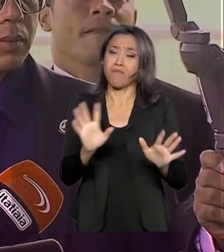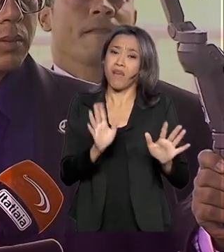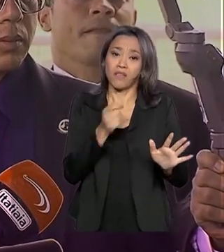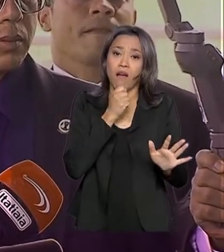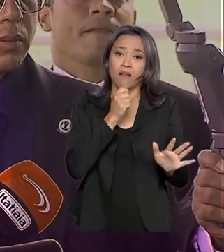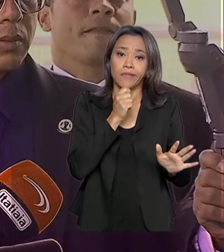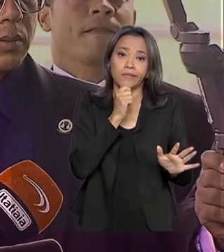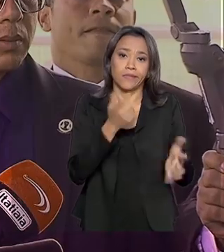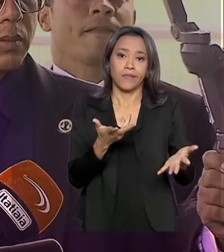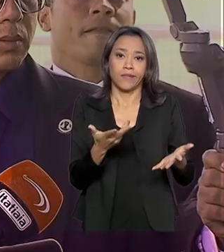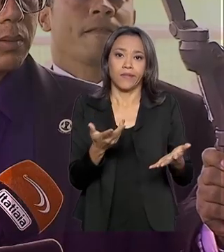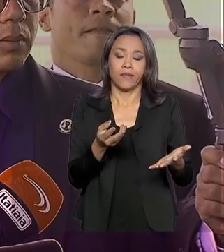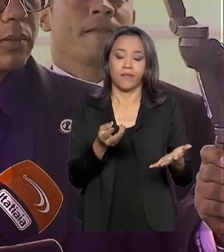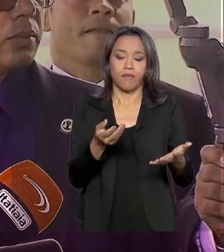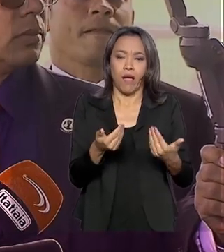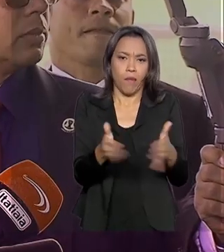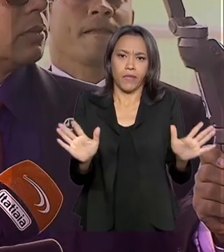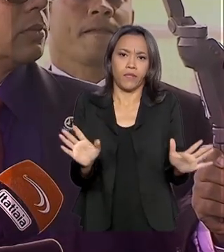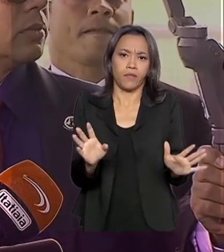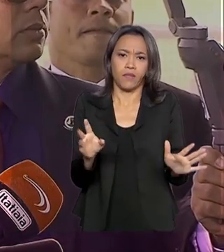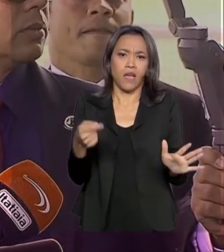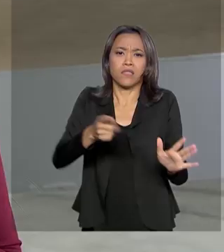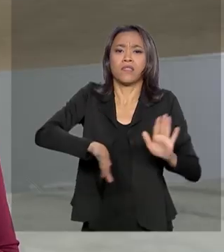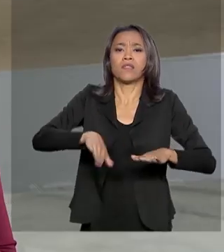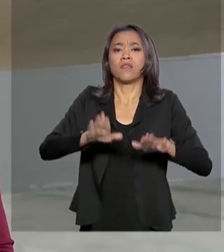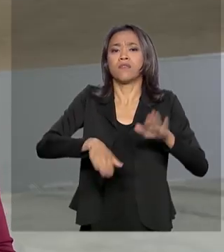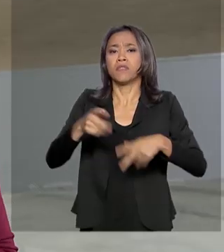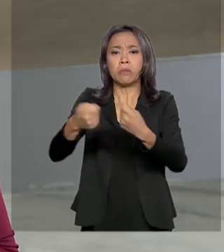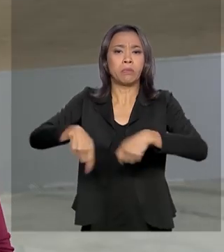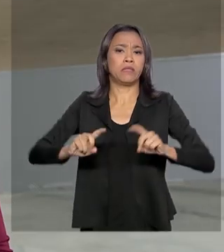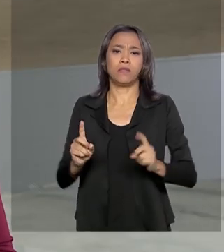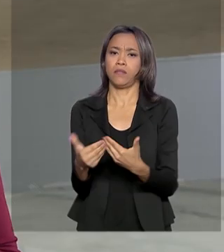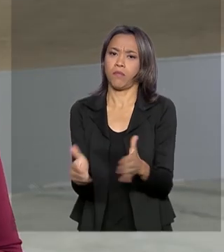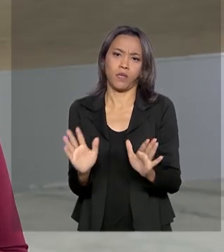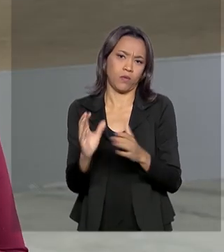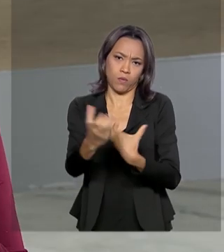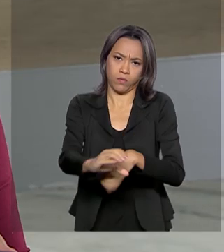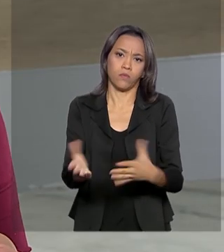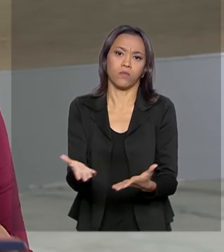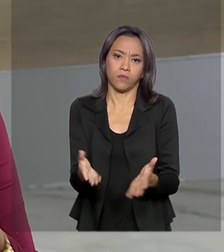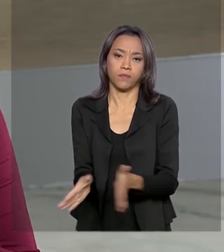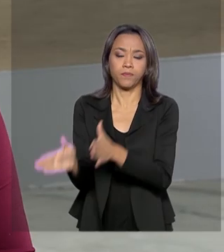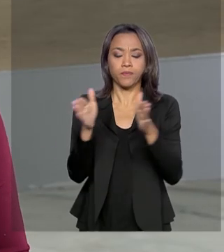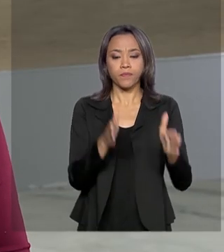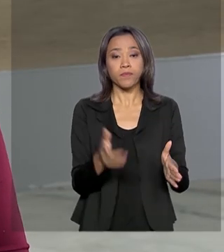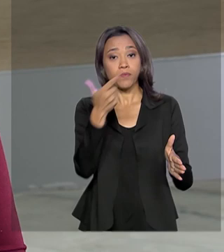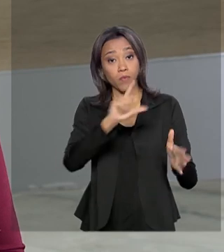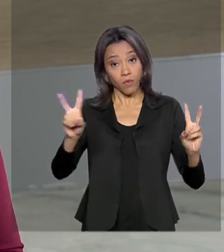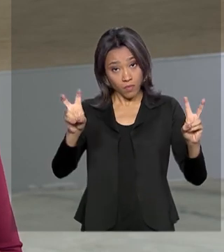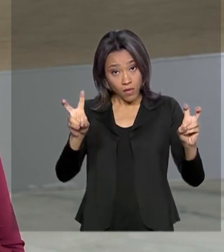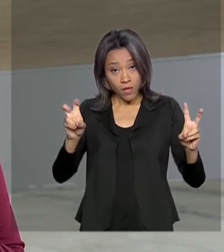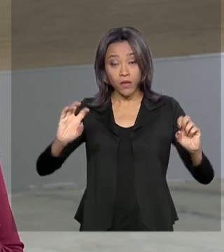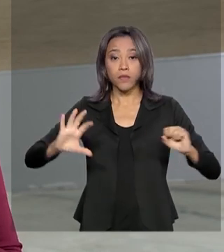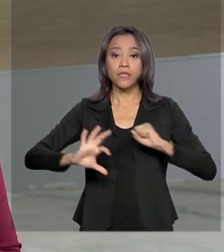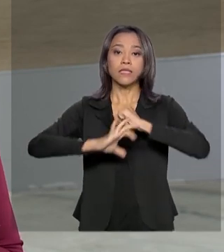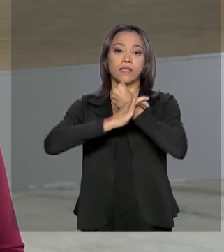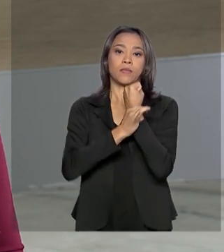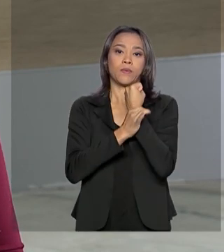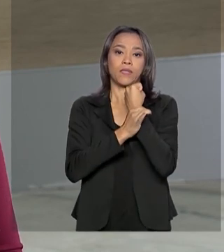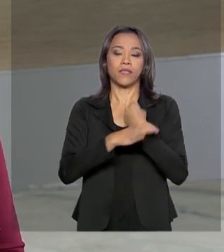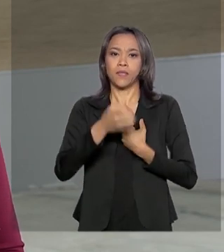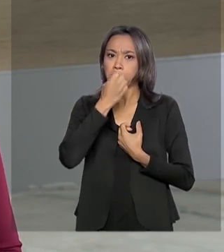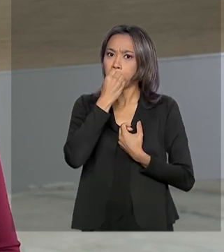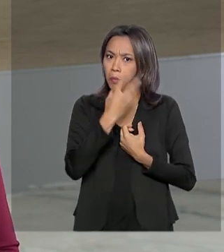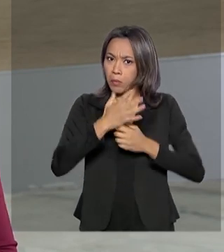abrir concurso, que poderão ser desnecessários. Olha, Roberto, e mudando de assunto, vamos falar sobre segurança pública. Temos uma boa